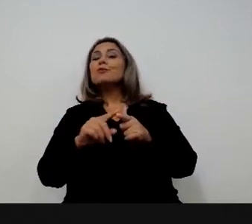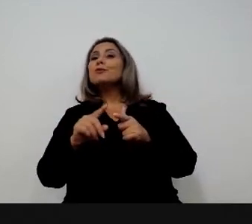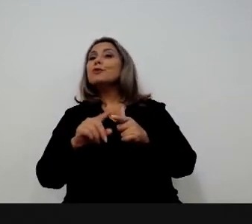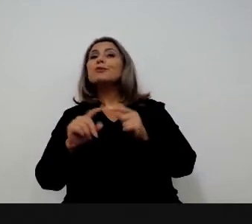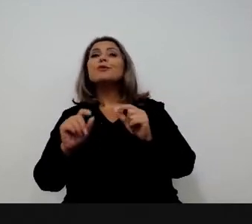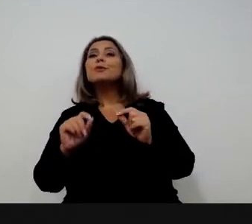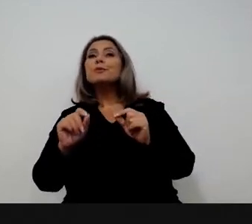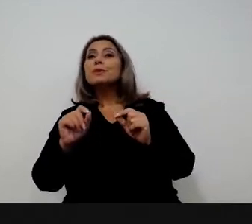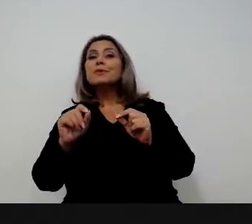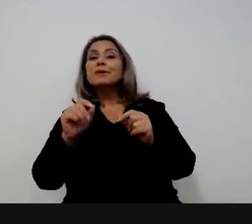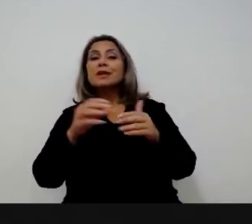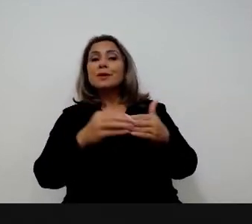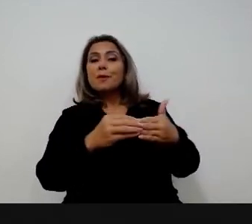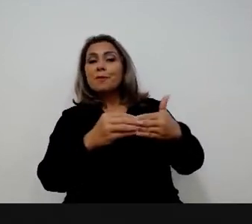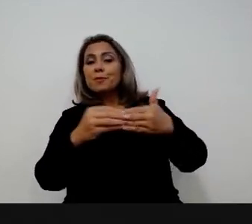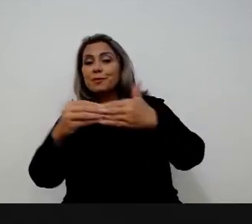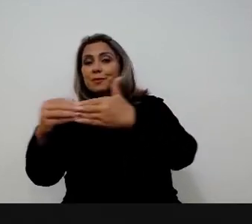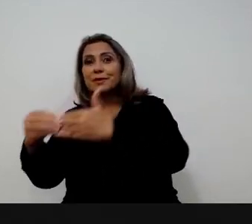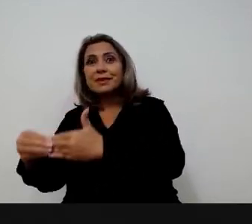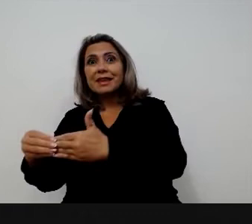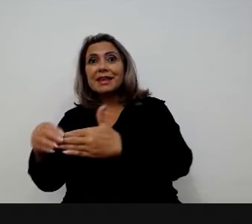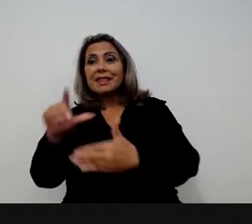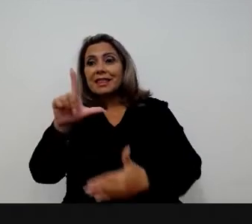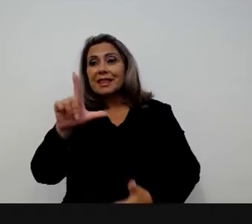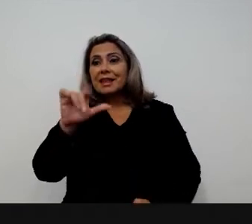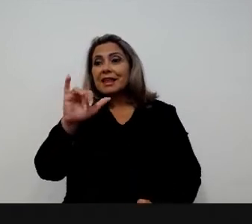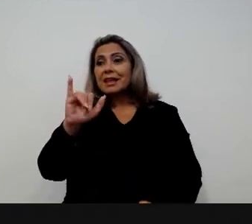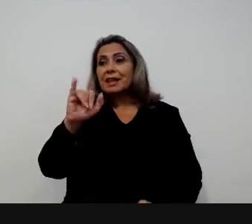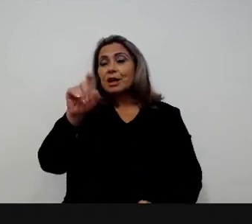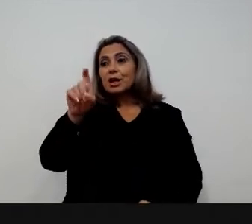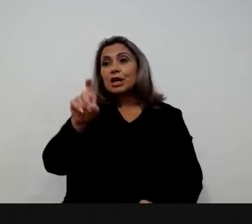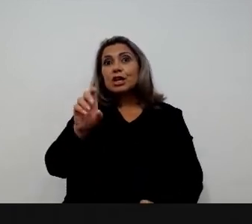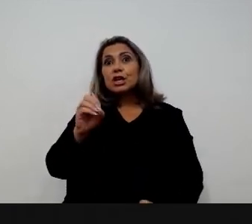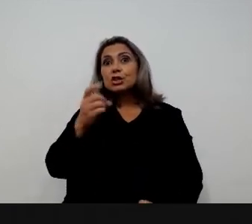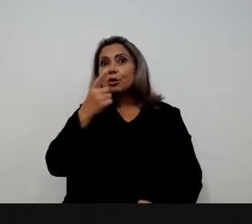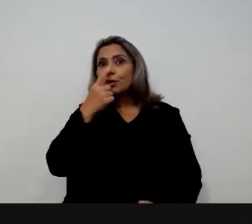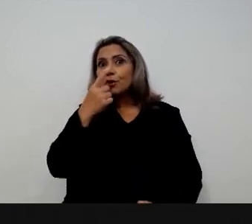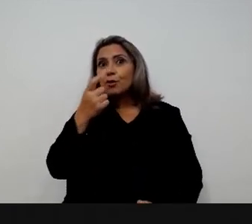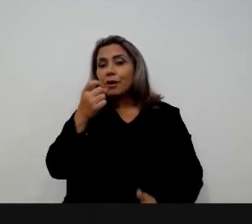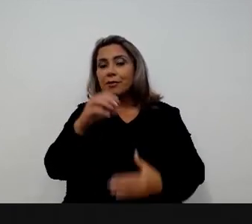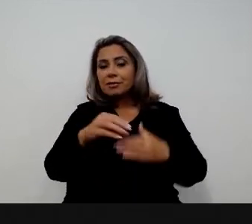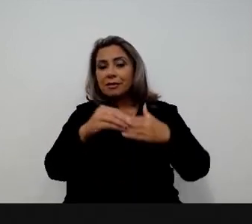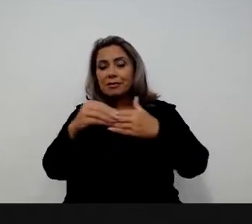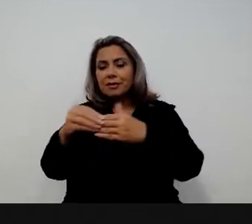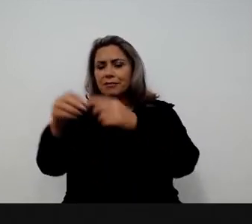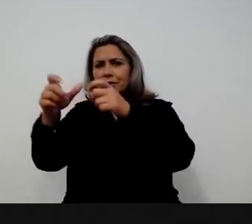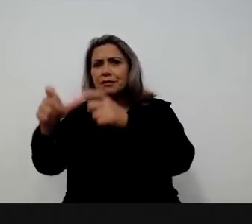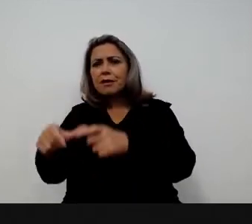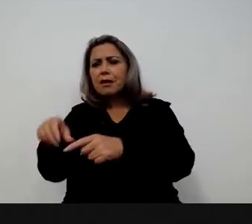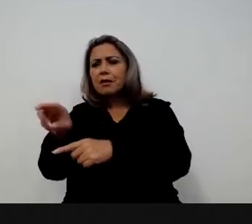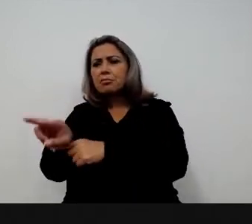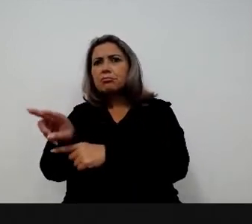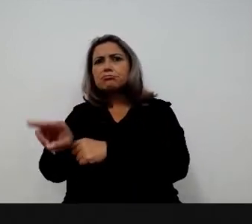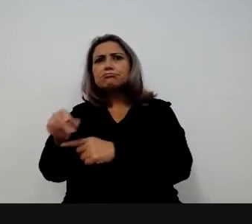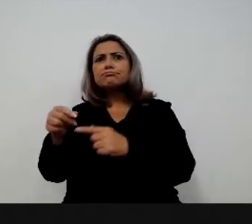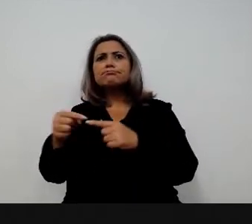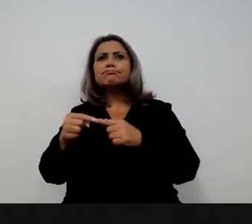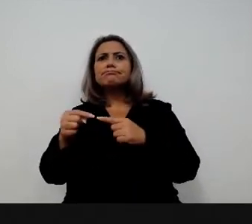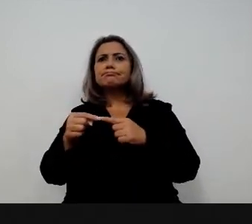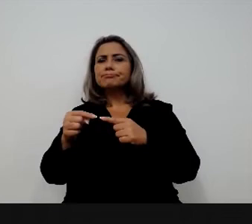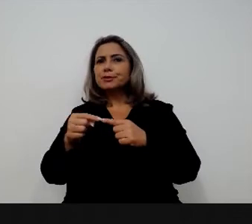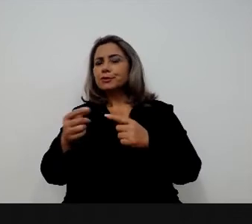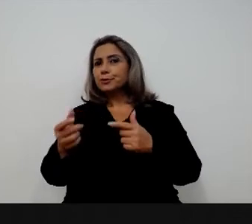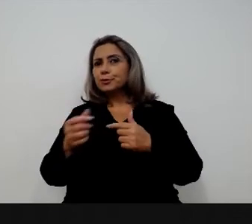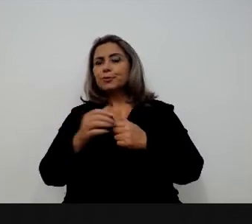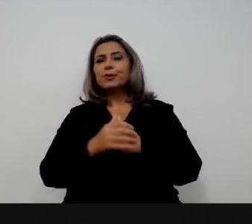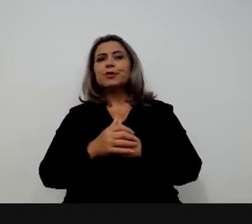fazer o lixo chegar até aterro sanitário. E essa logística é muito mais complexa do que parecia, inclusive para coisas bobas, como, por exemplo, o